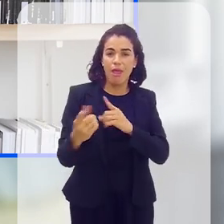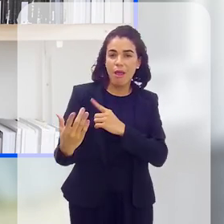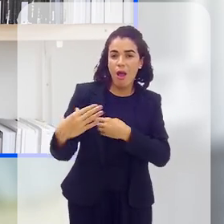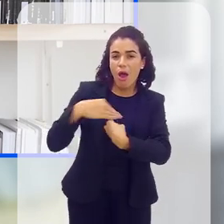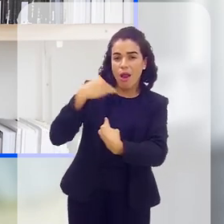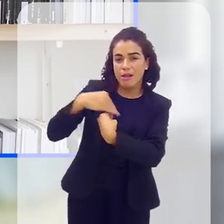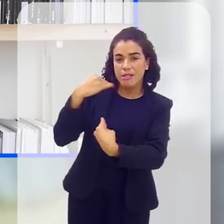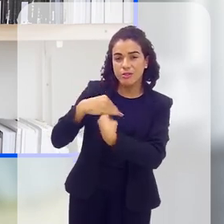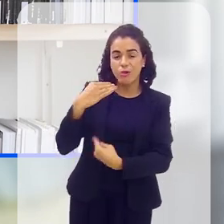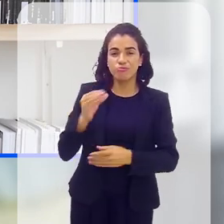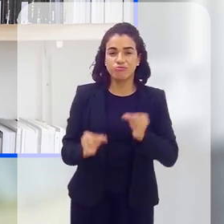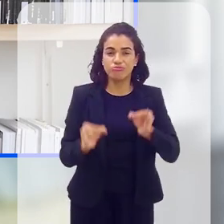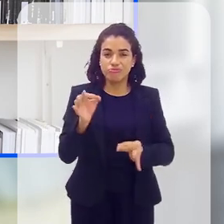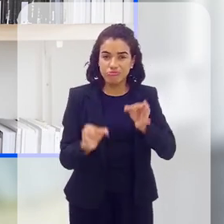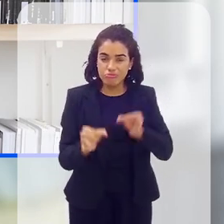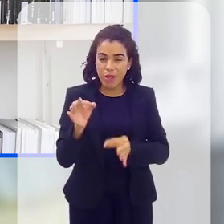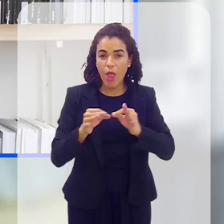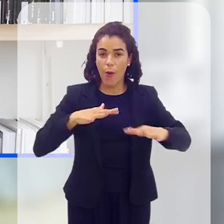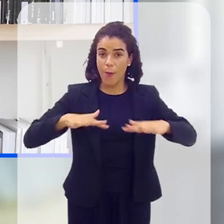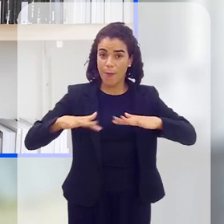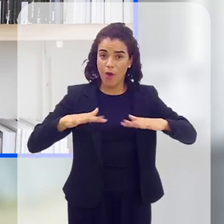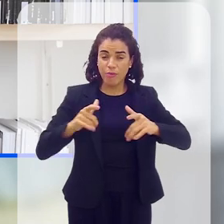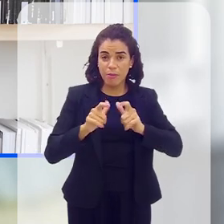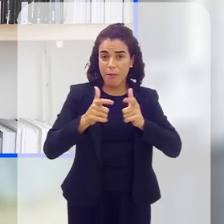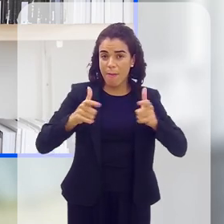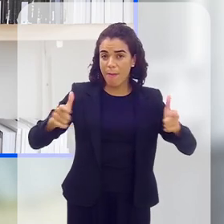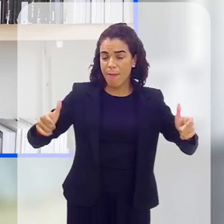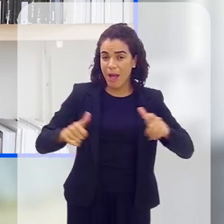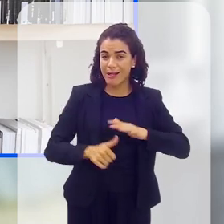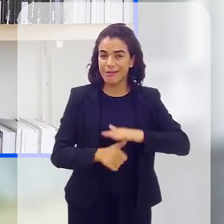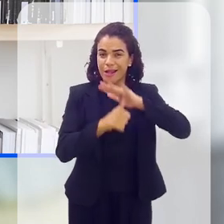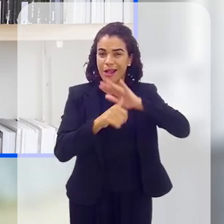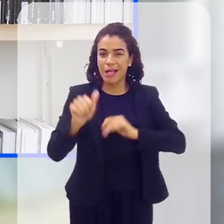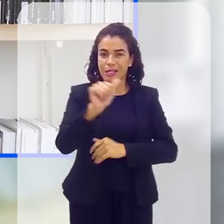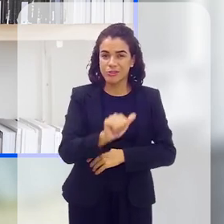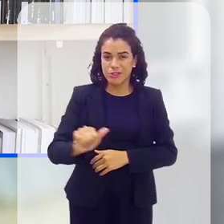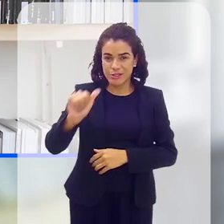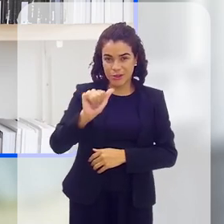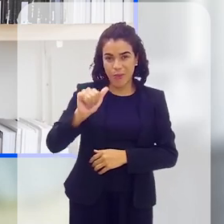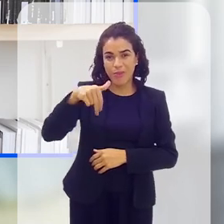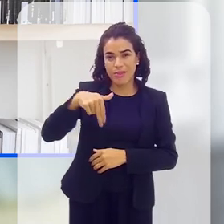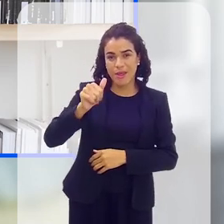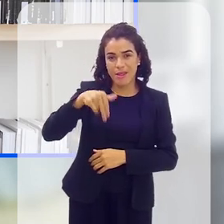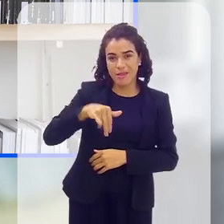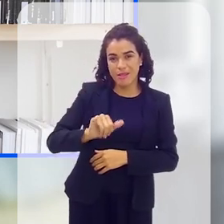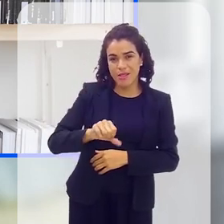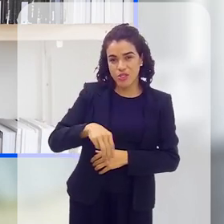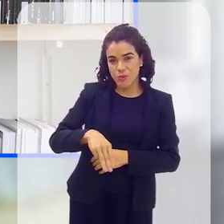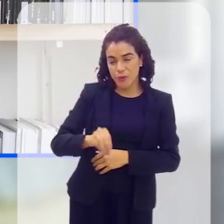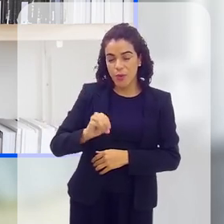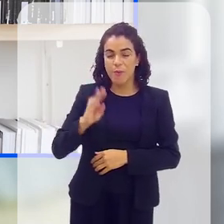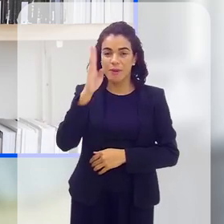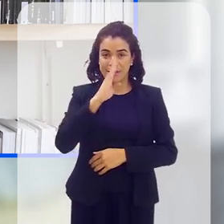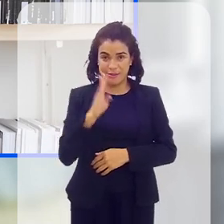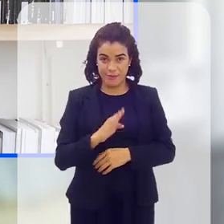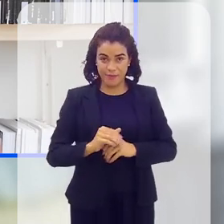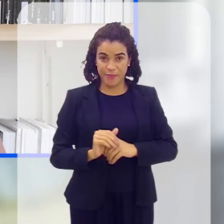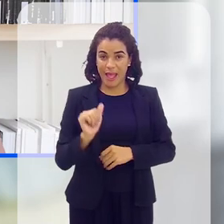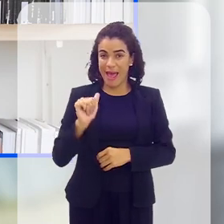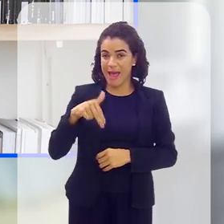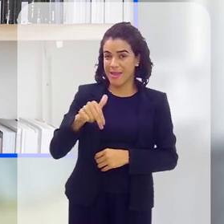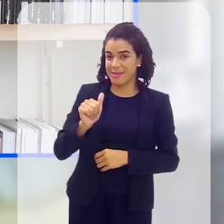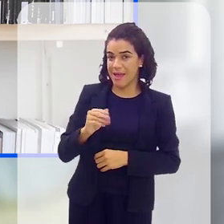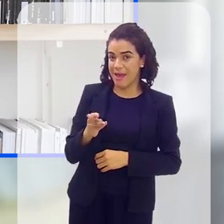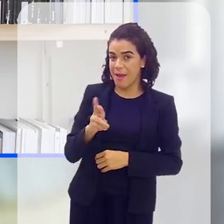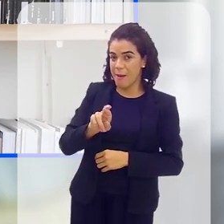educação inclusiva, é um movimento que vem sendo liderado pela Associação Nanismo Brasil, a ANABRA. Para conversar comigo